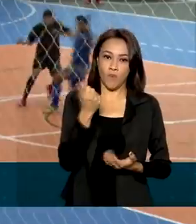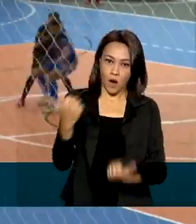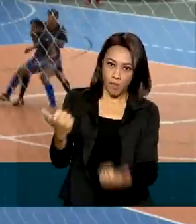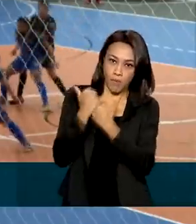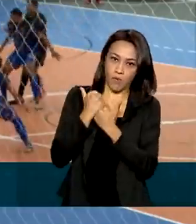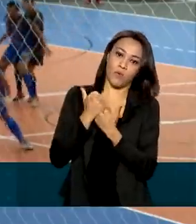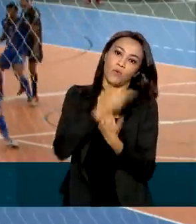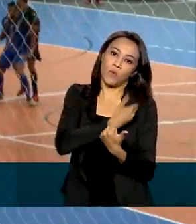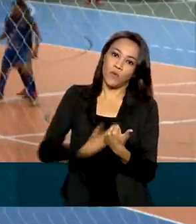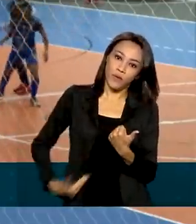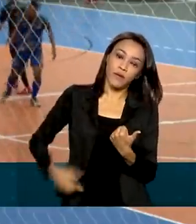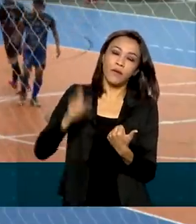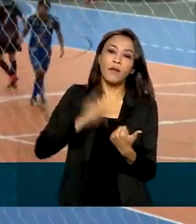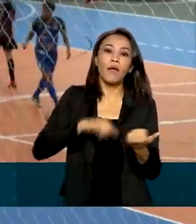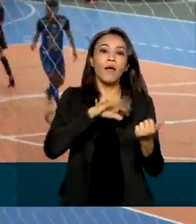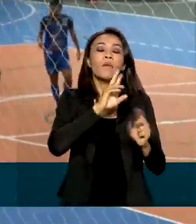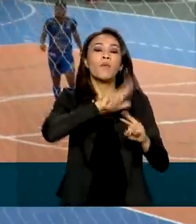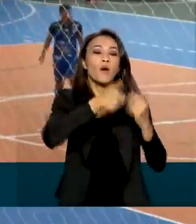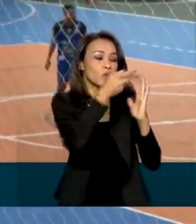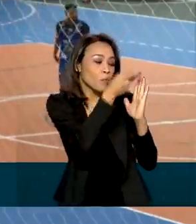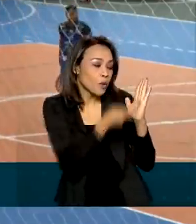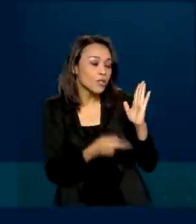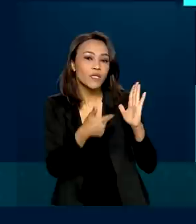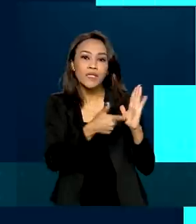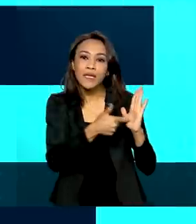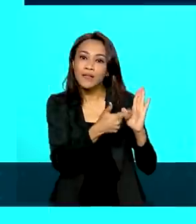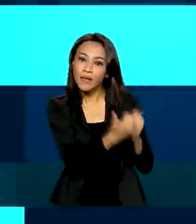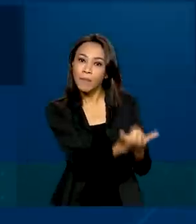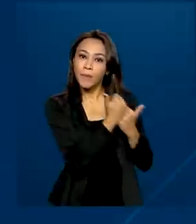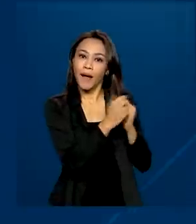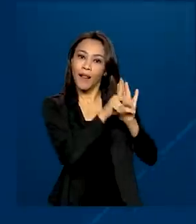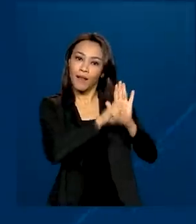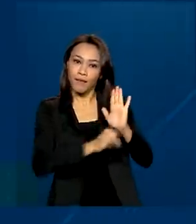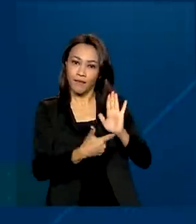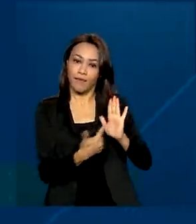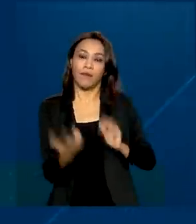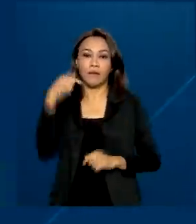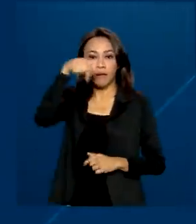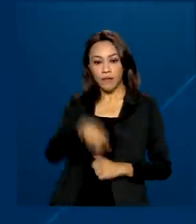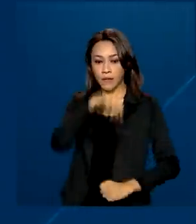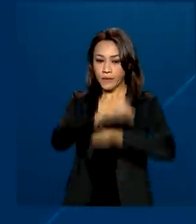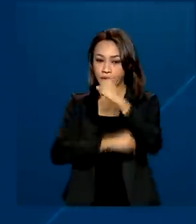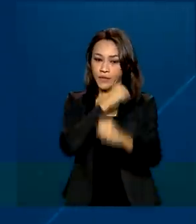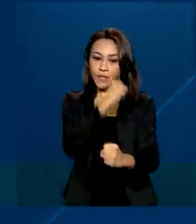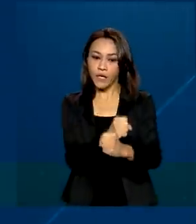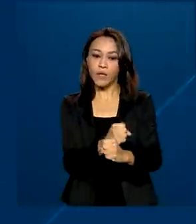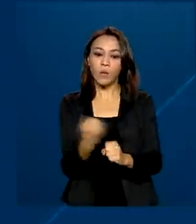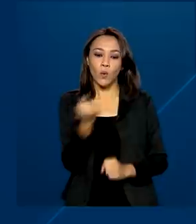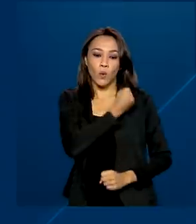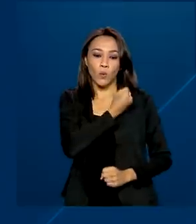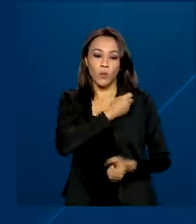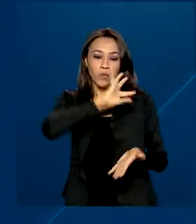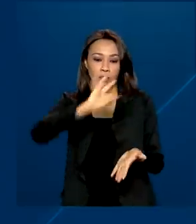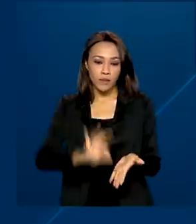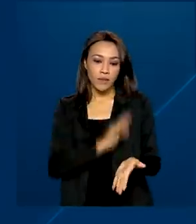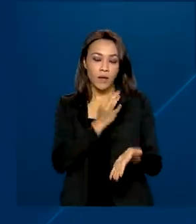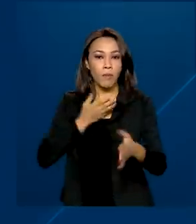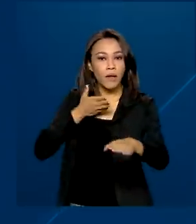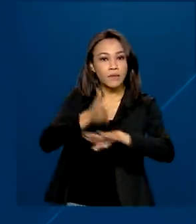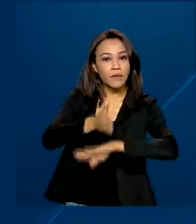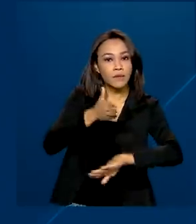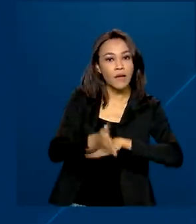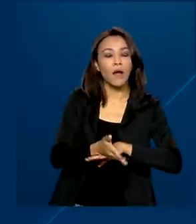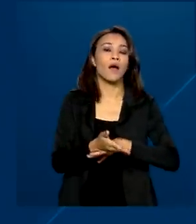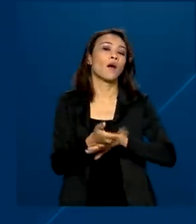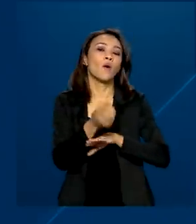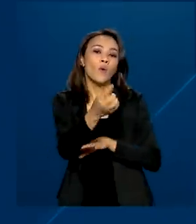por meio de projetos viabilizados pela Lei de Incentivo. Somente neste ano, o número de inscrições para acessar os recursos